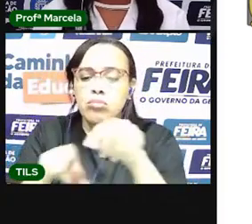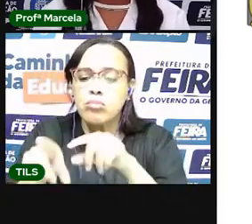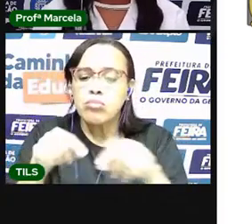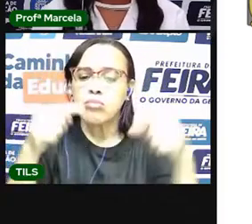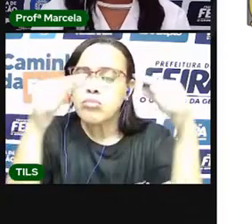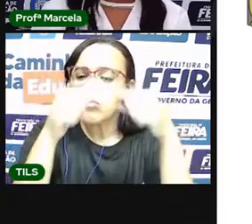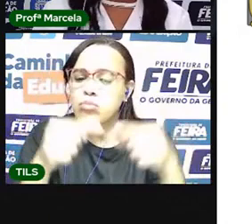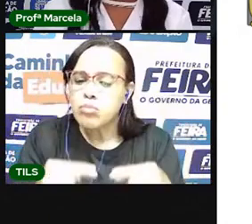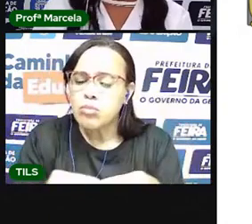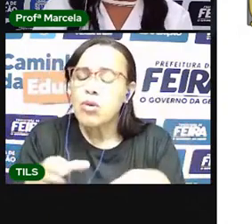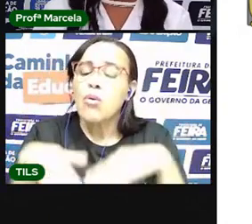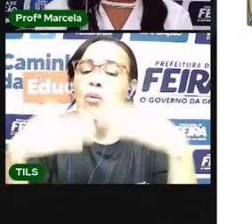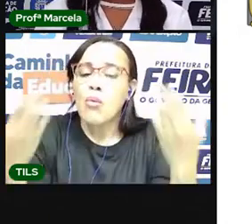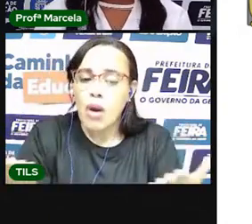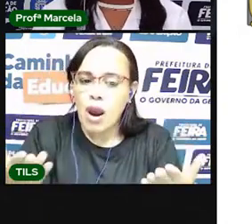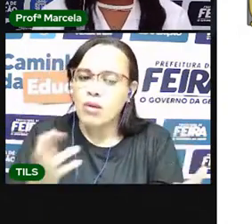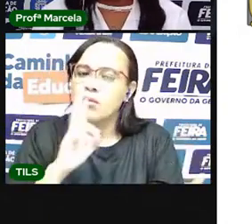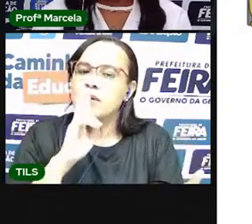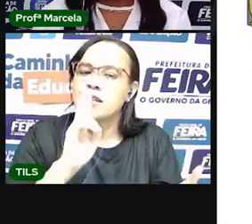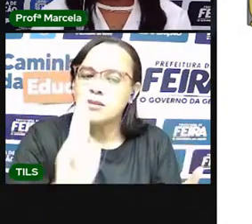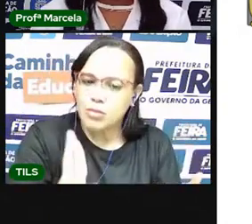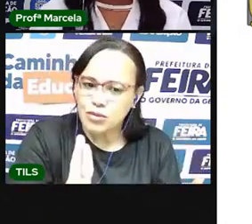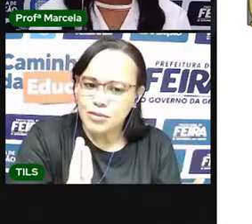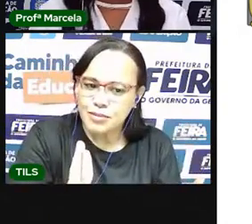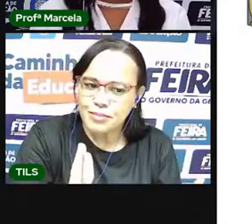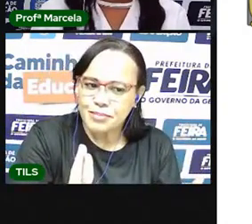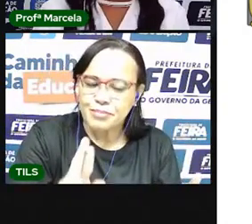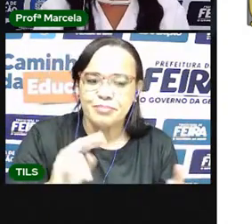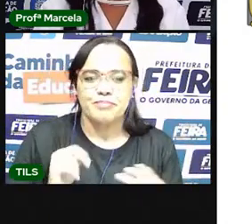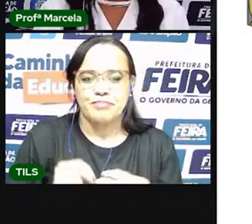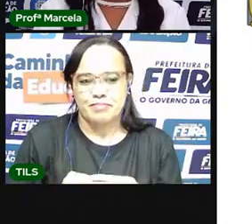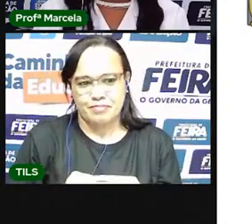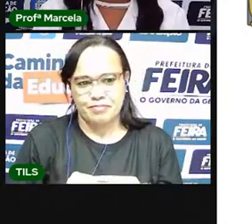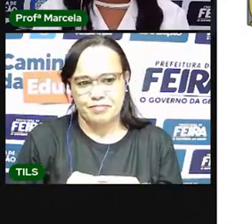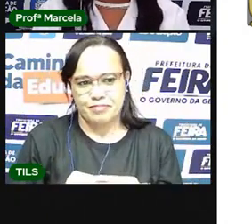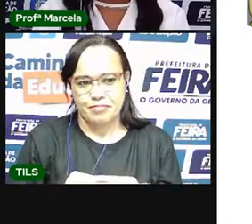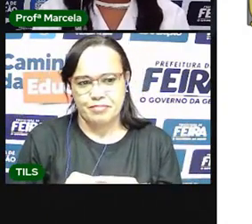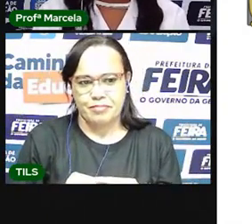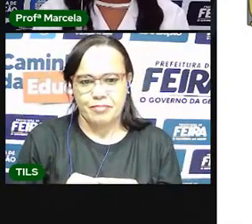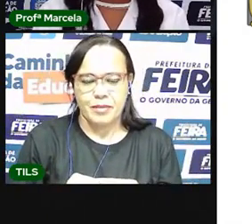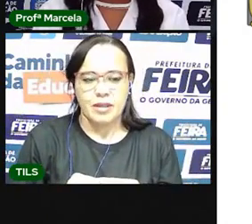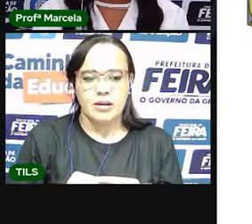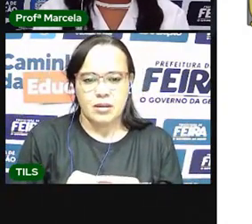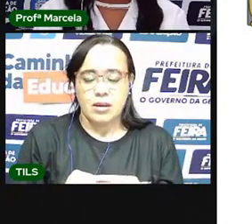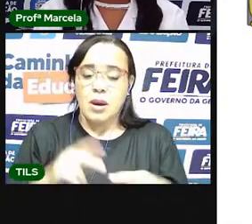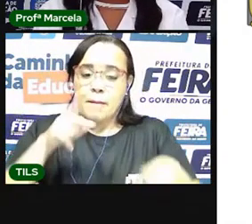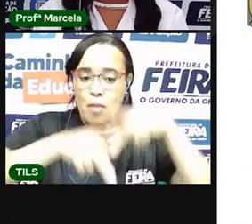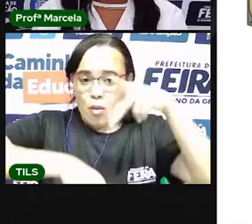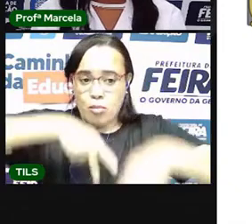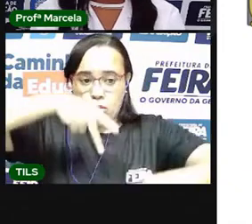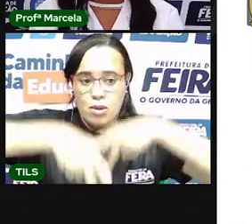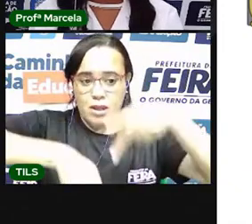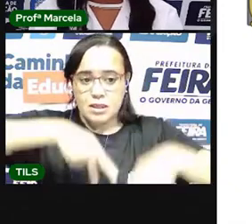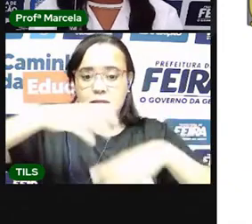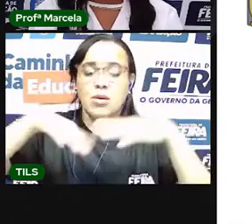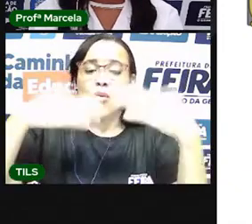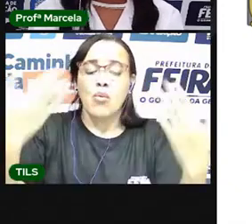responde aqui. O nome desse povo, tá bom?